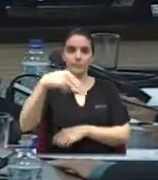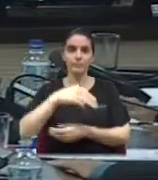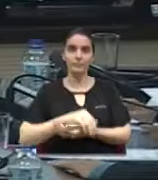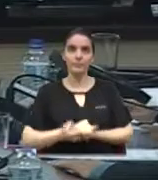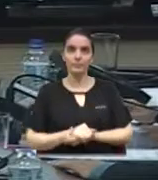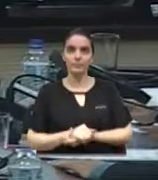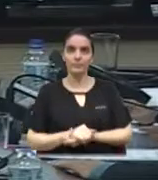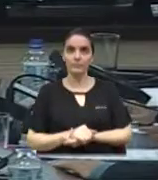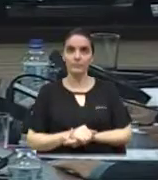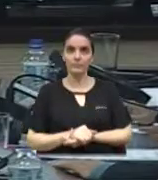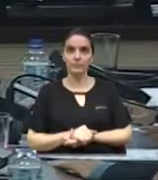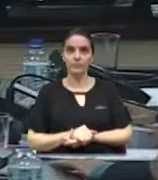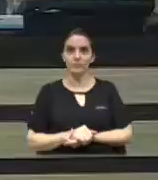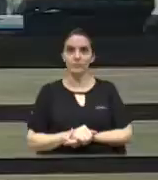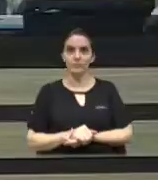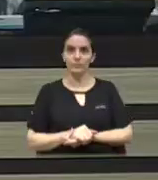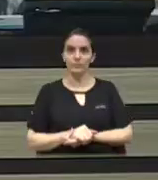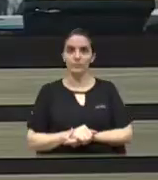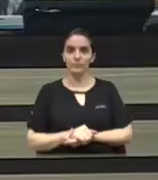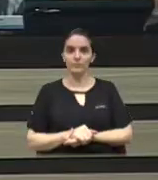suspensa, sessão por um minuto.